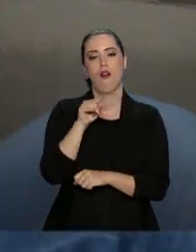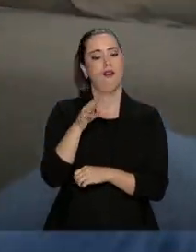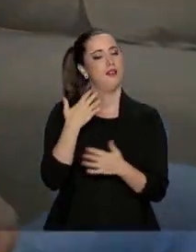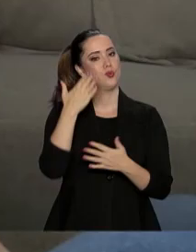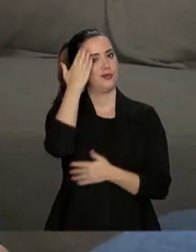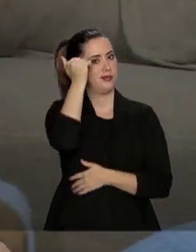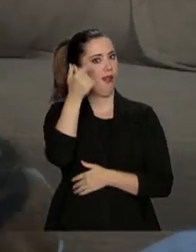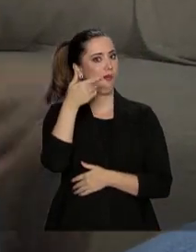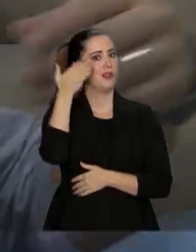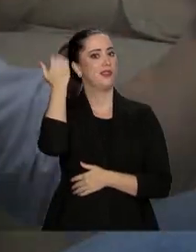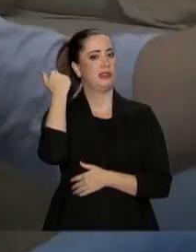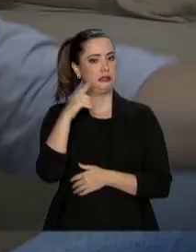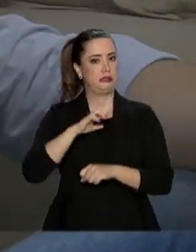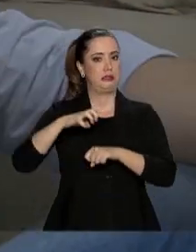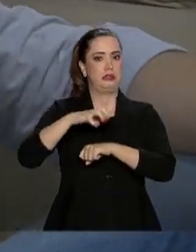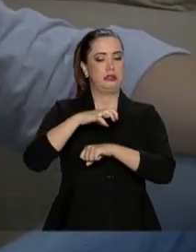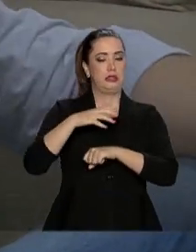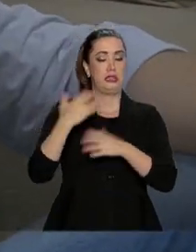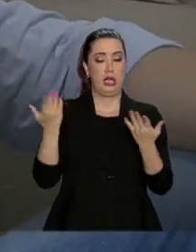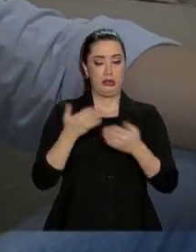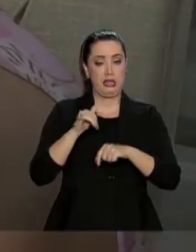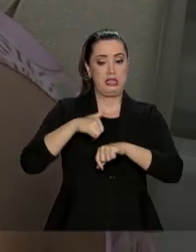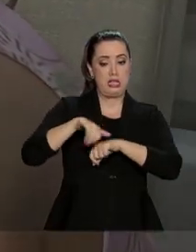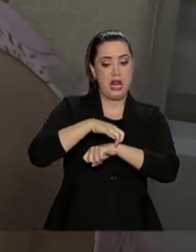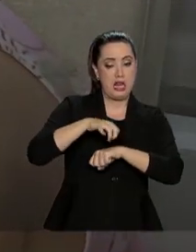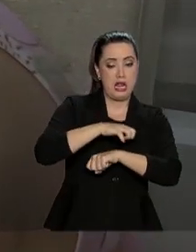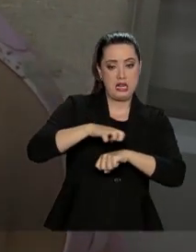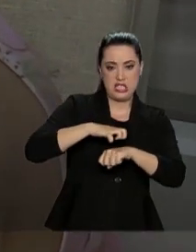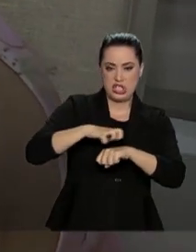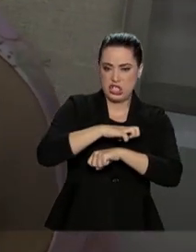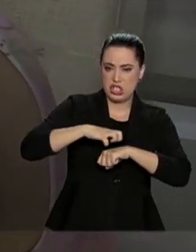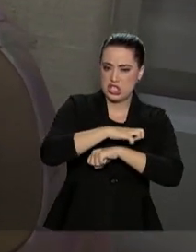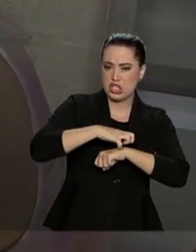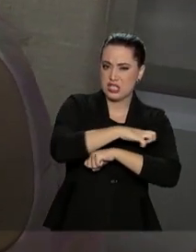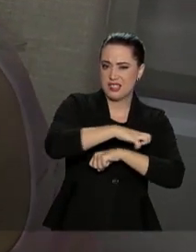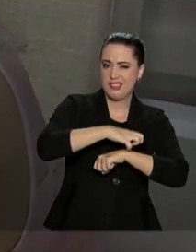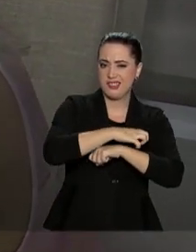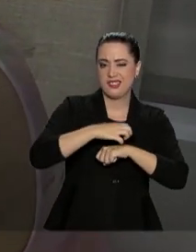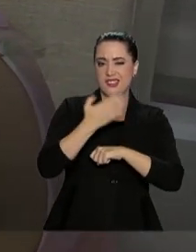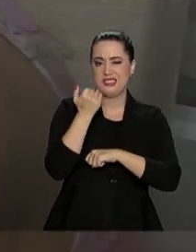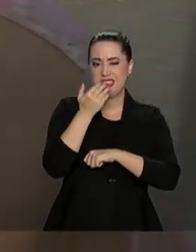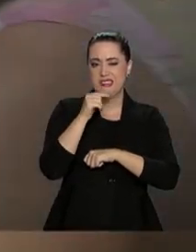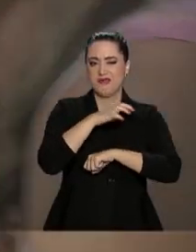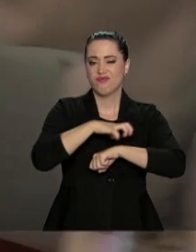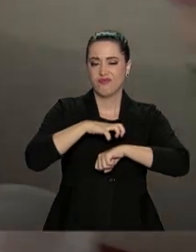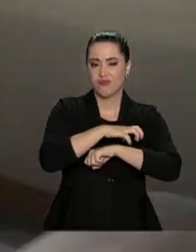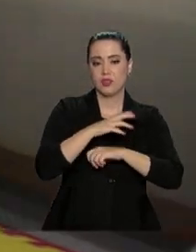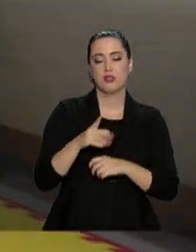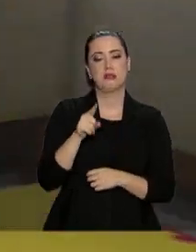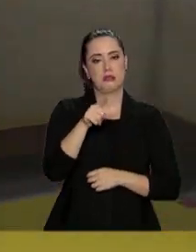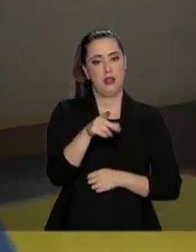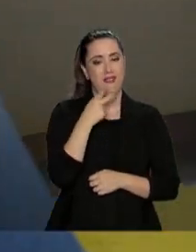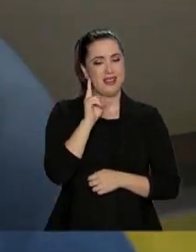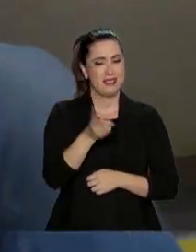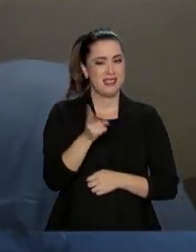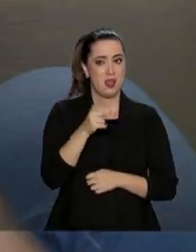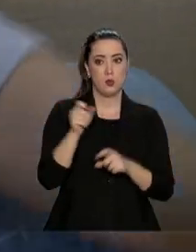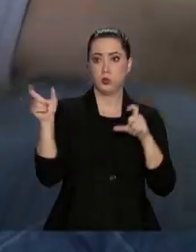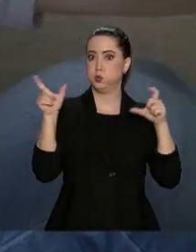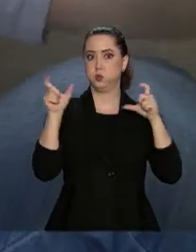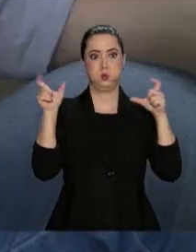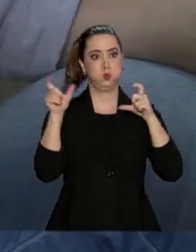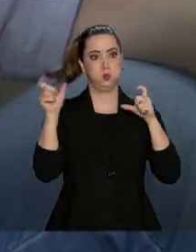nem imagina que ela tenha alergia alimentar. A mamãe Thaís conta que a recém-nascida passava o dia e a noite acordada,